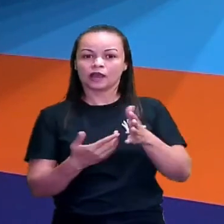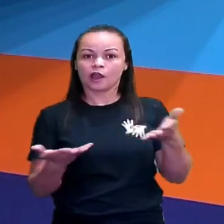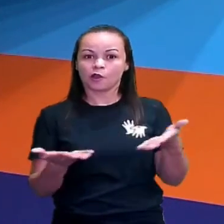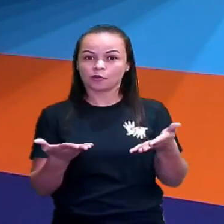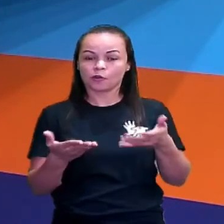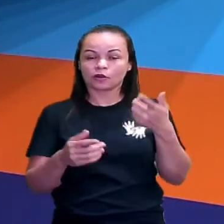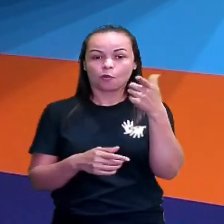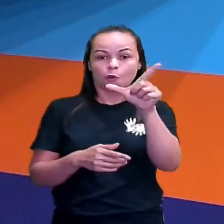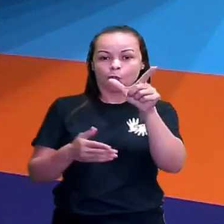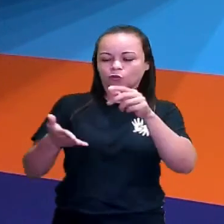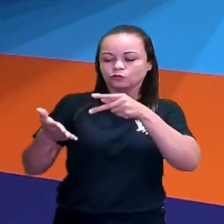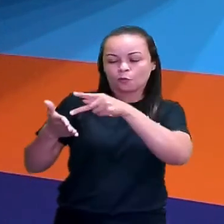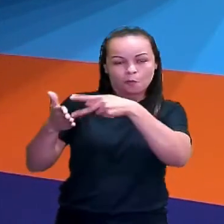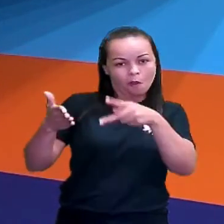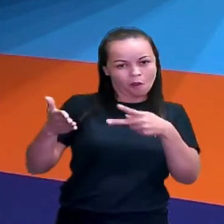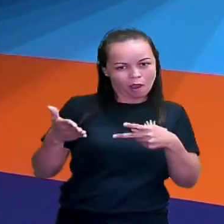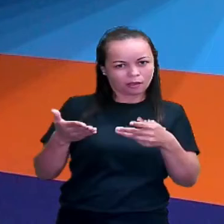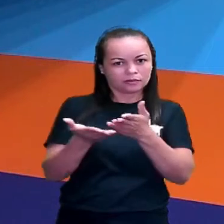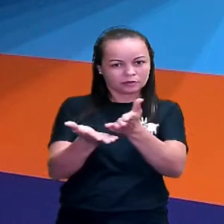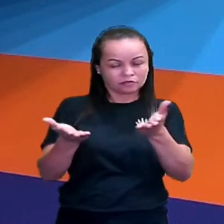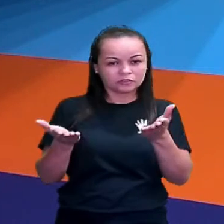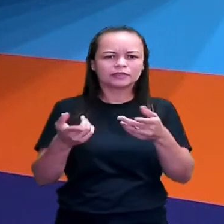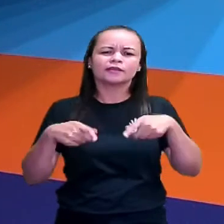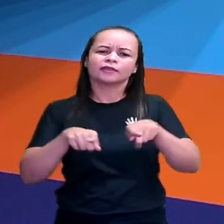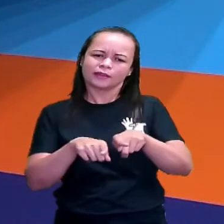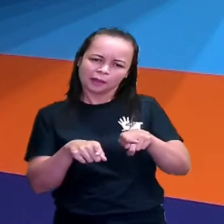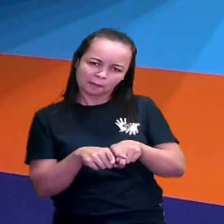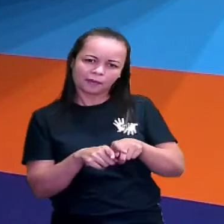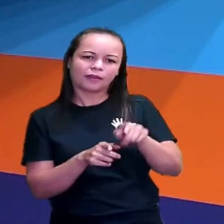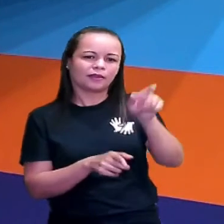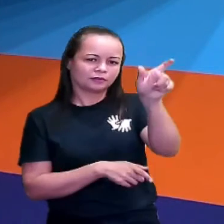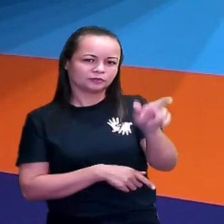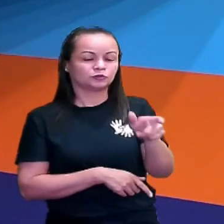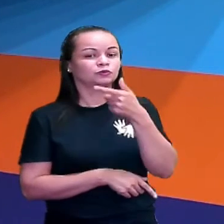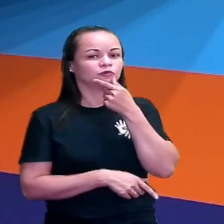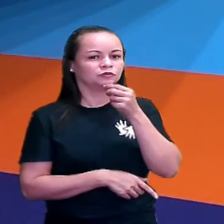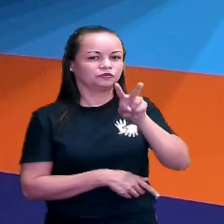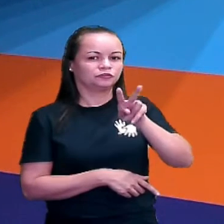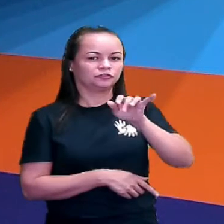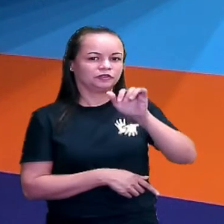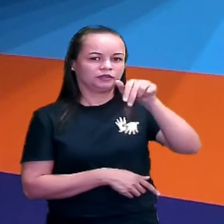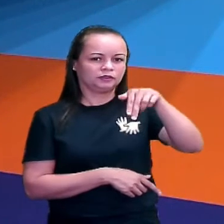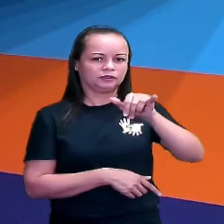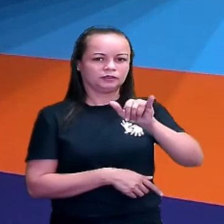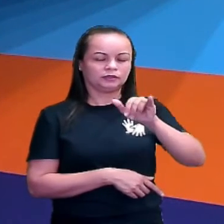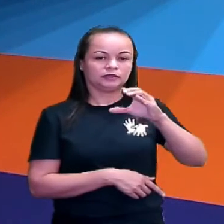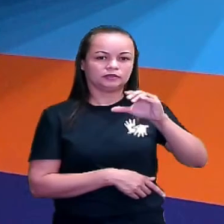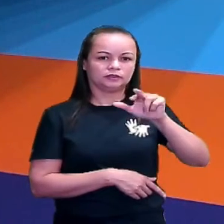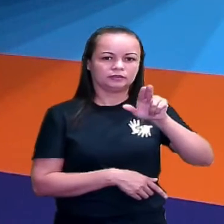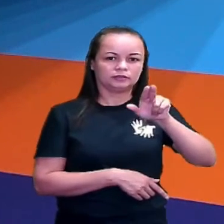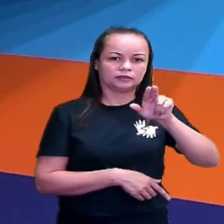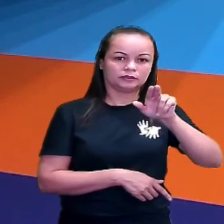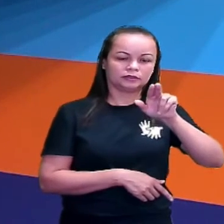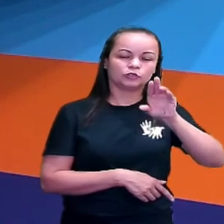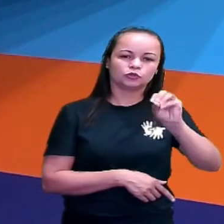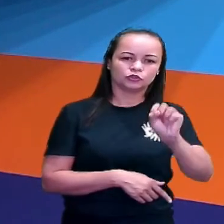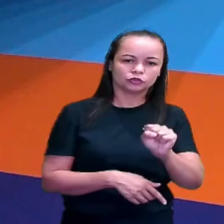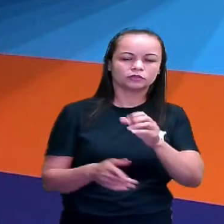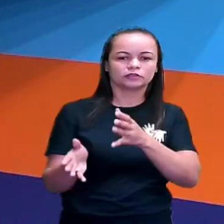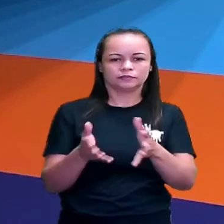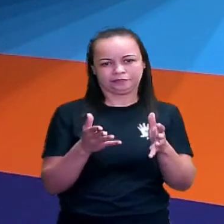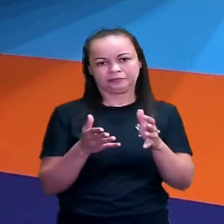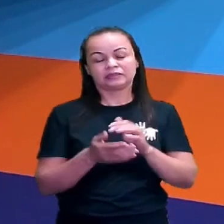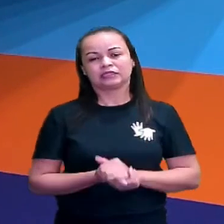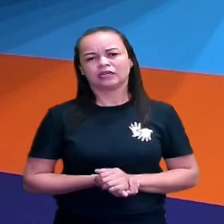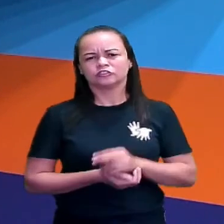poema para vocês. Também do Vinícius de Moraes. Agora, ó, as borboletas. Nós já